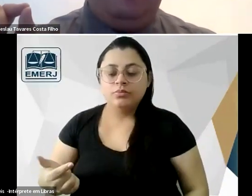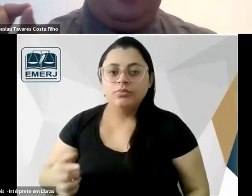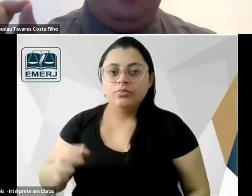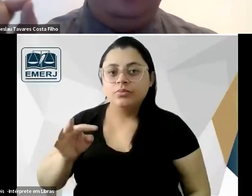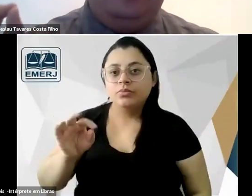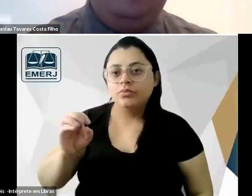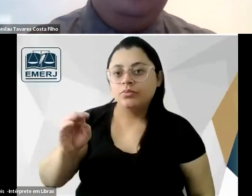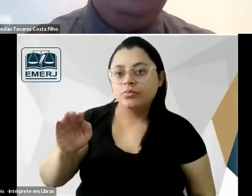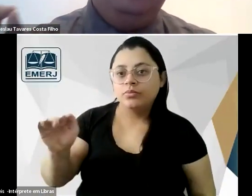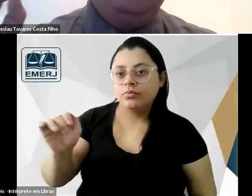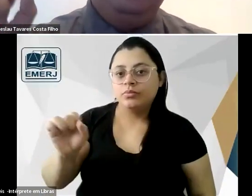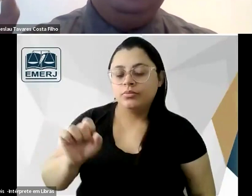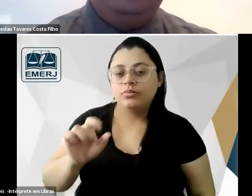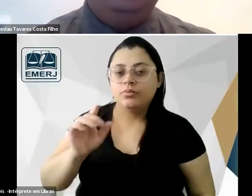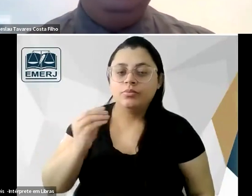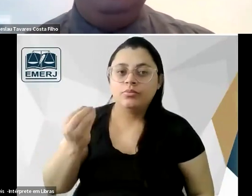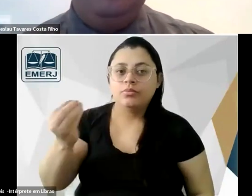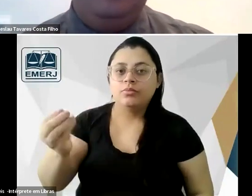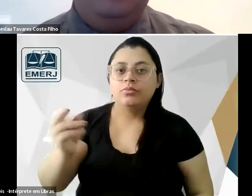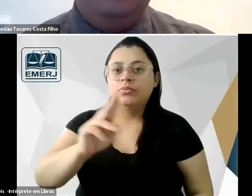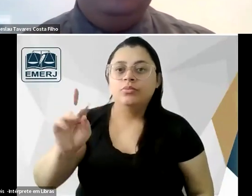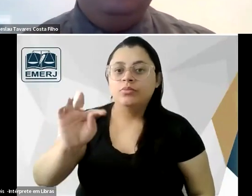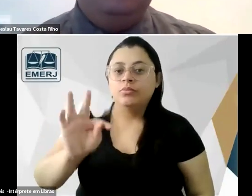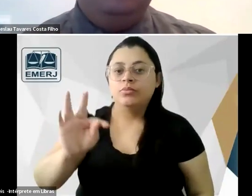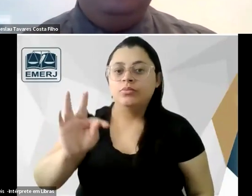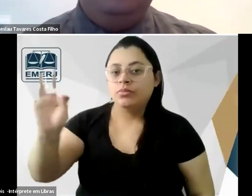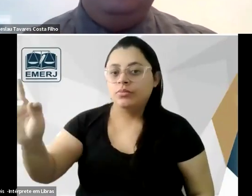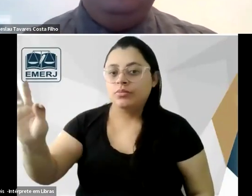era Barreto com dois t's